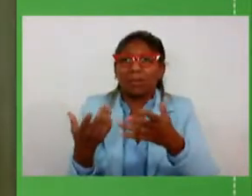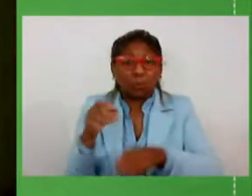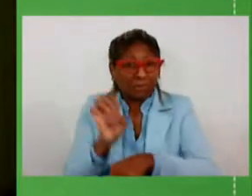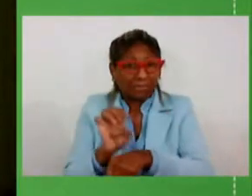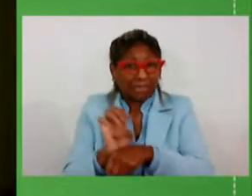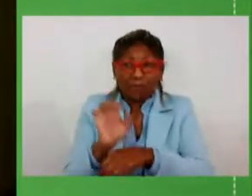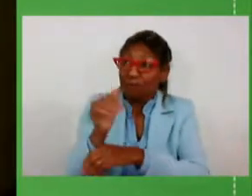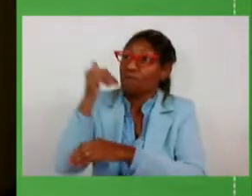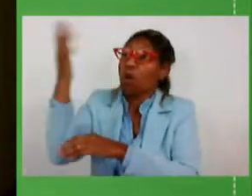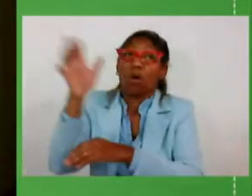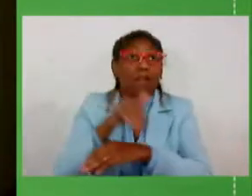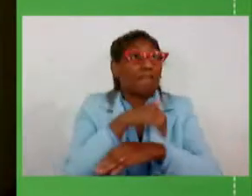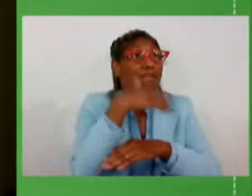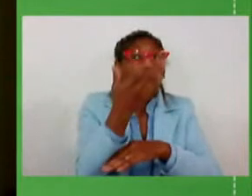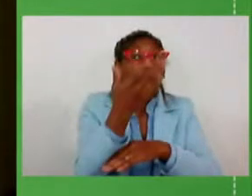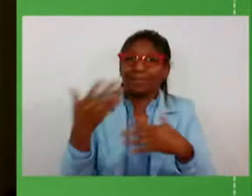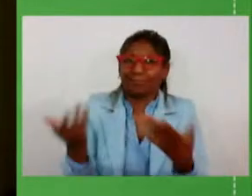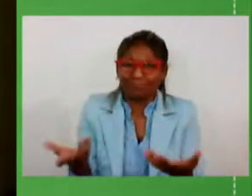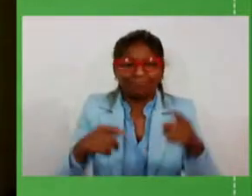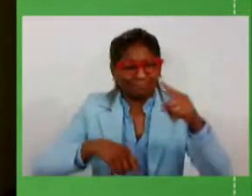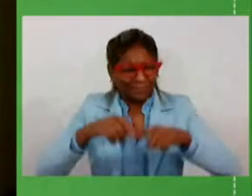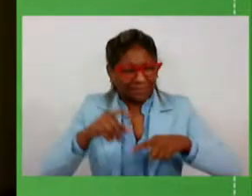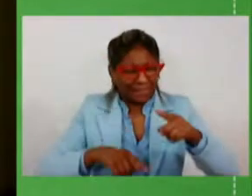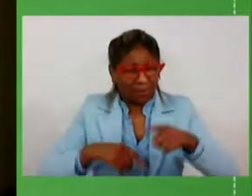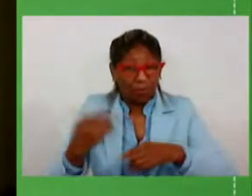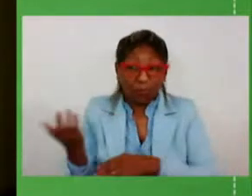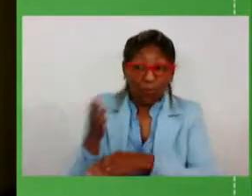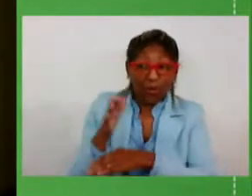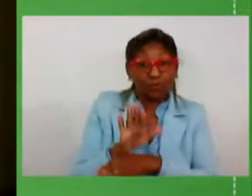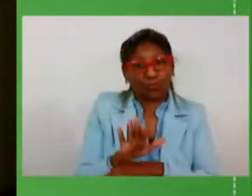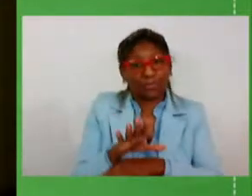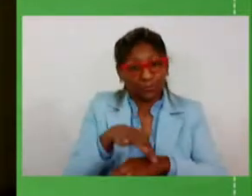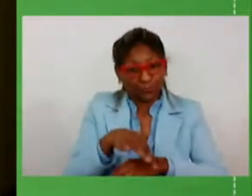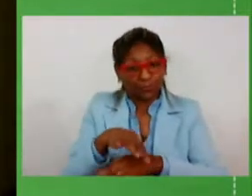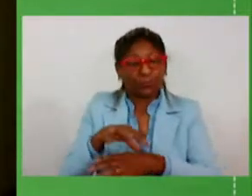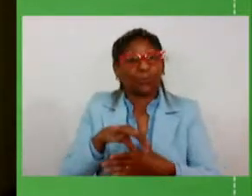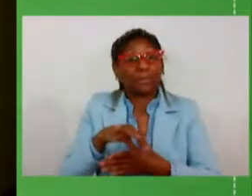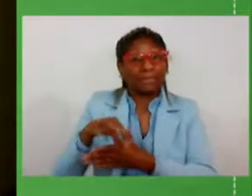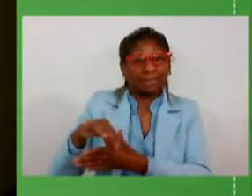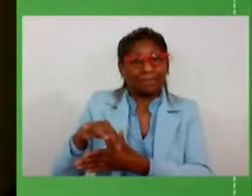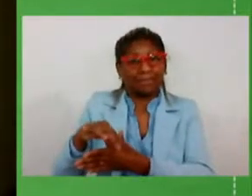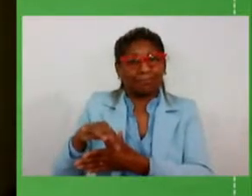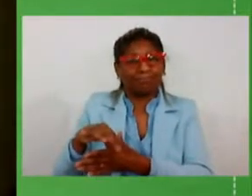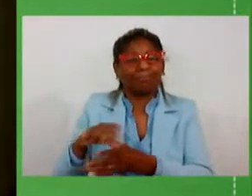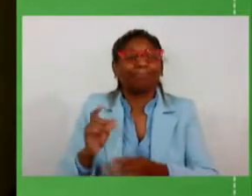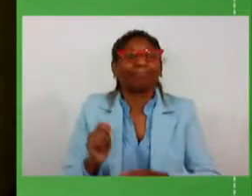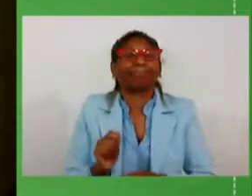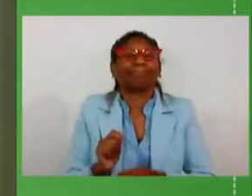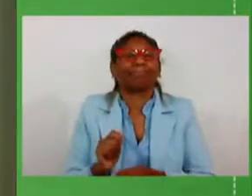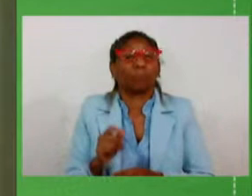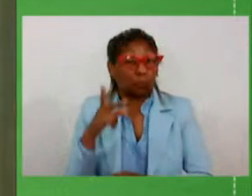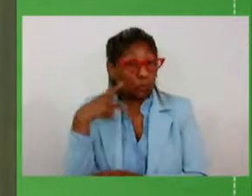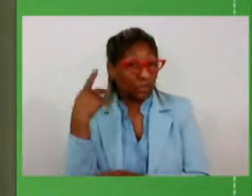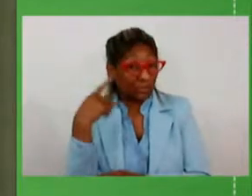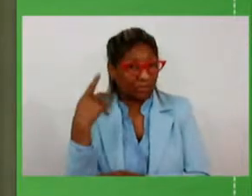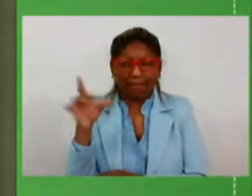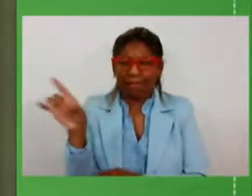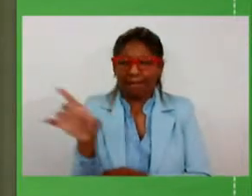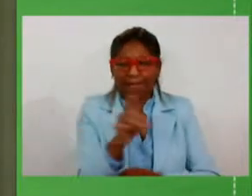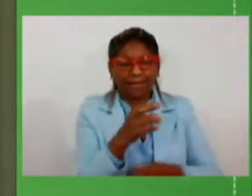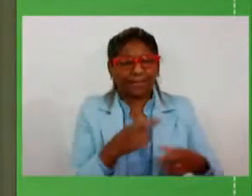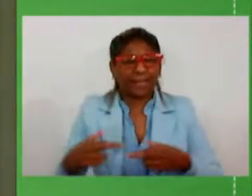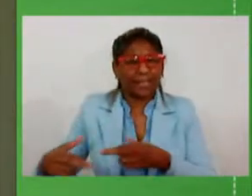dizendo que com a ajuda das lideranças políticas de cada região do estado conseguimos elencar